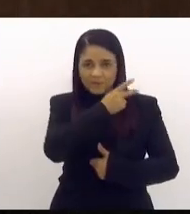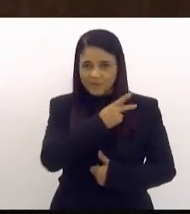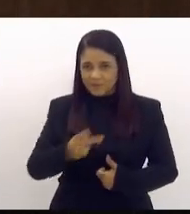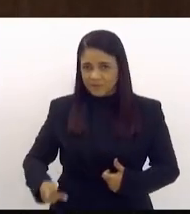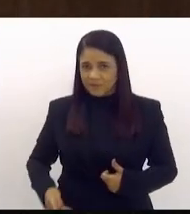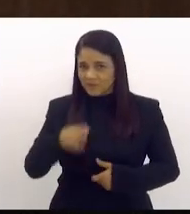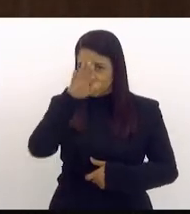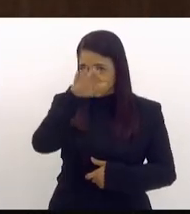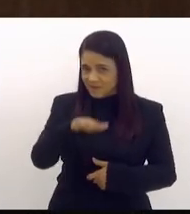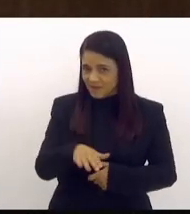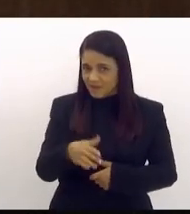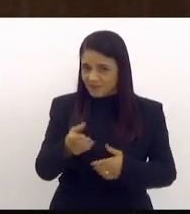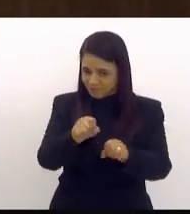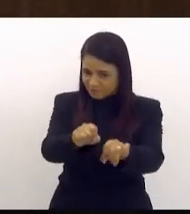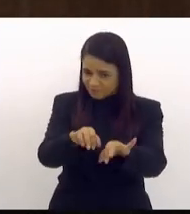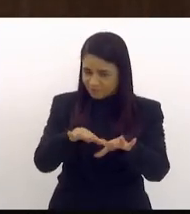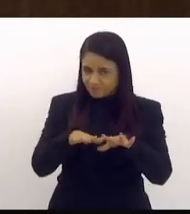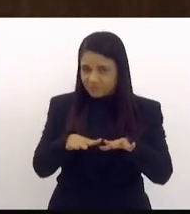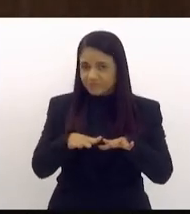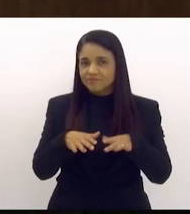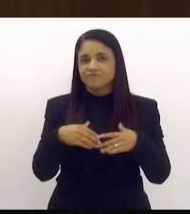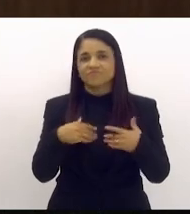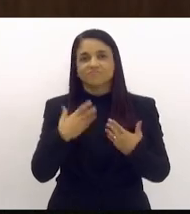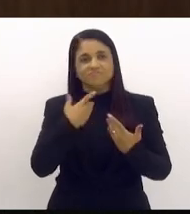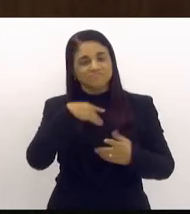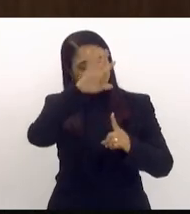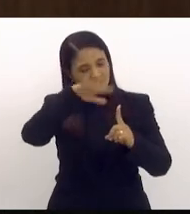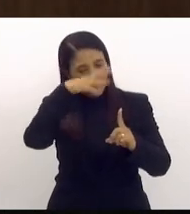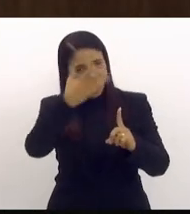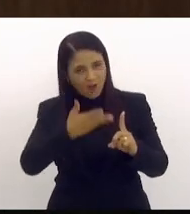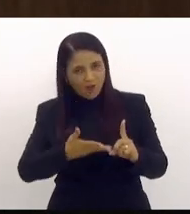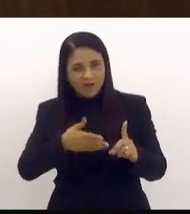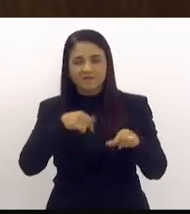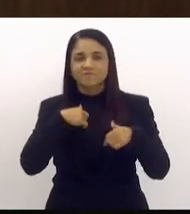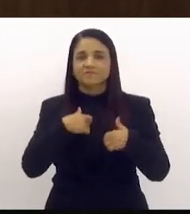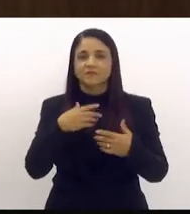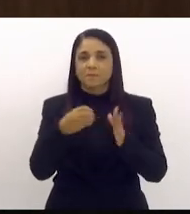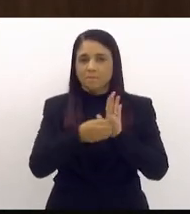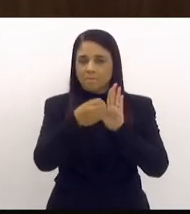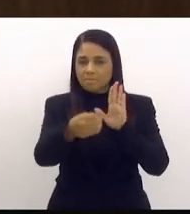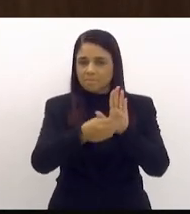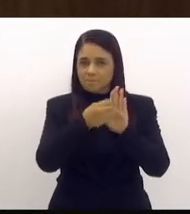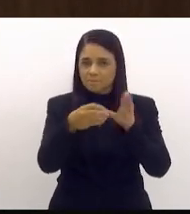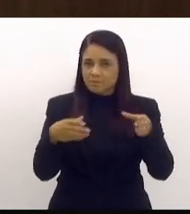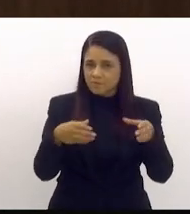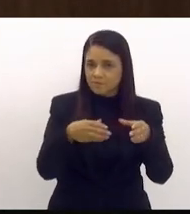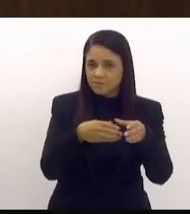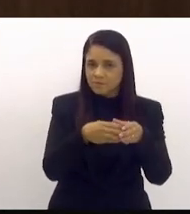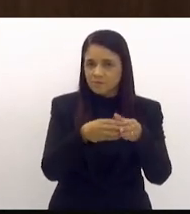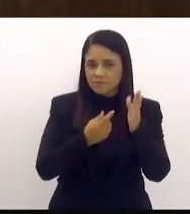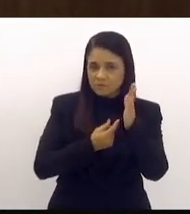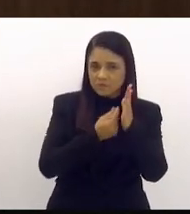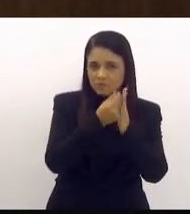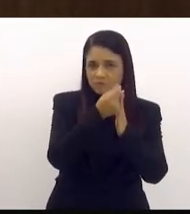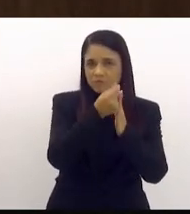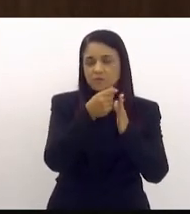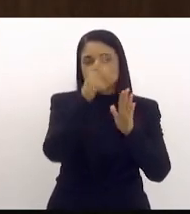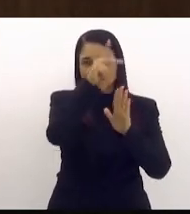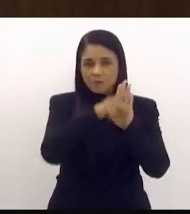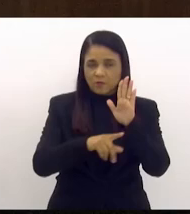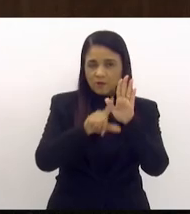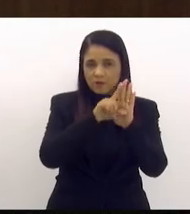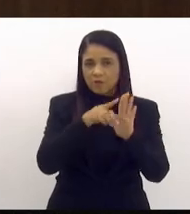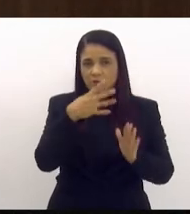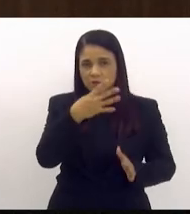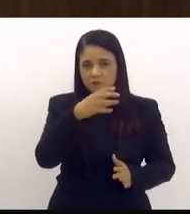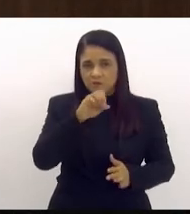a nossa sessão ordinária, uma grande honra, para emitir e parecer pela comissão de orçamento sobre o projeto de lei